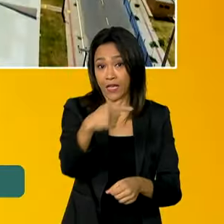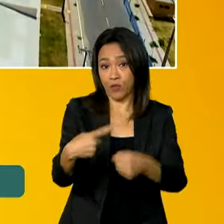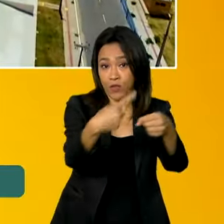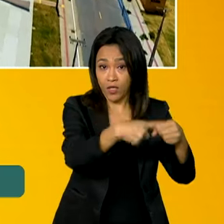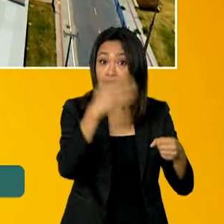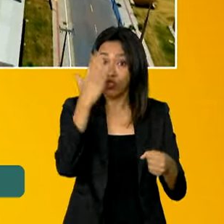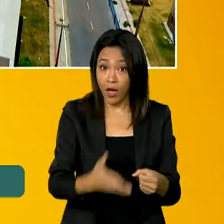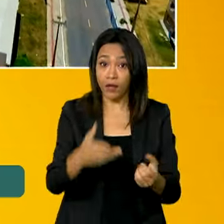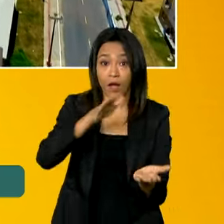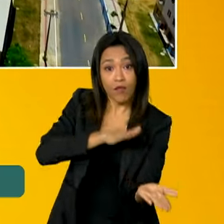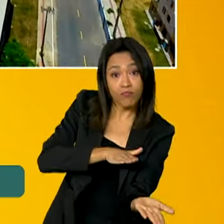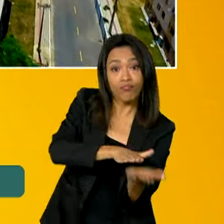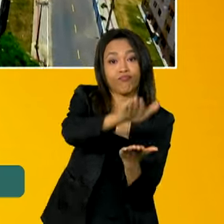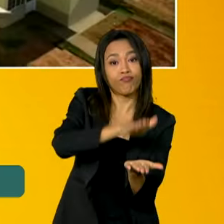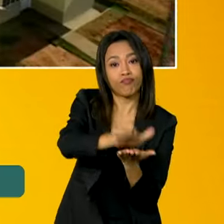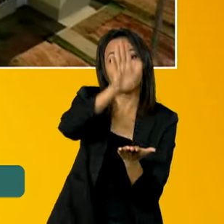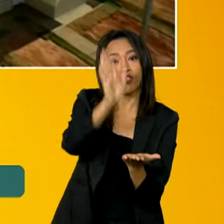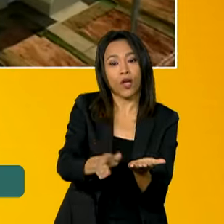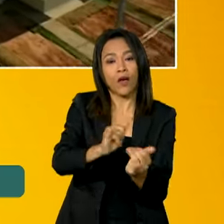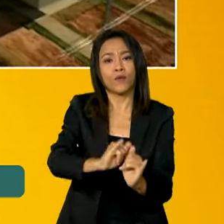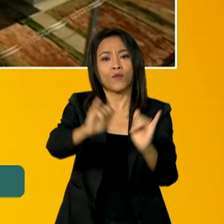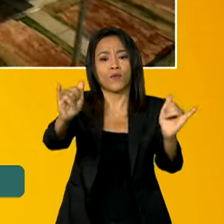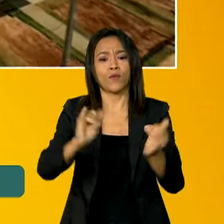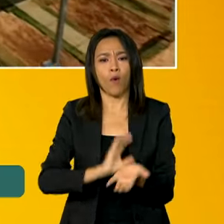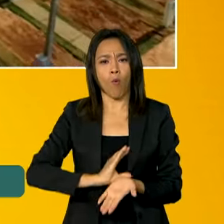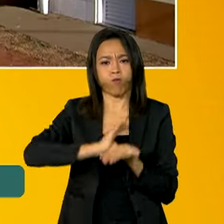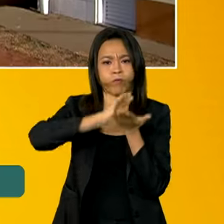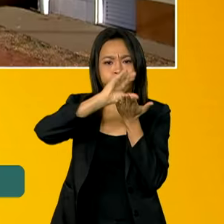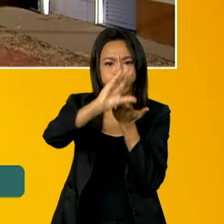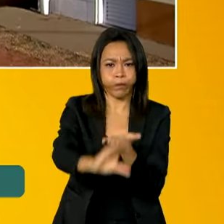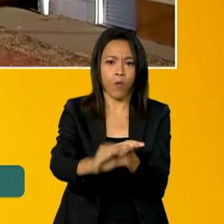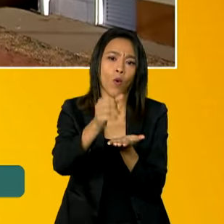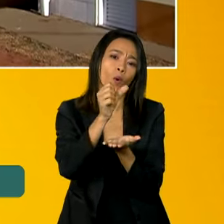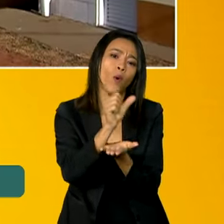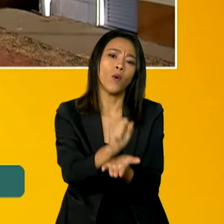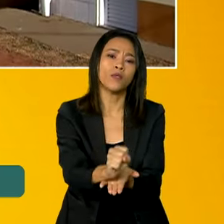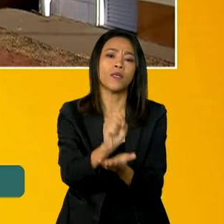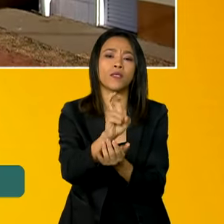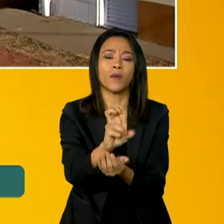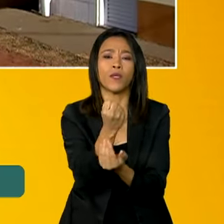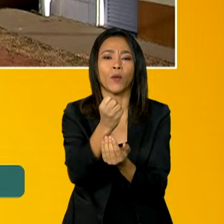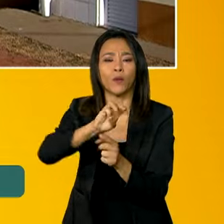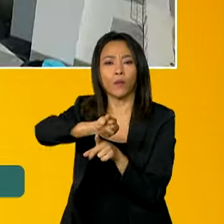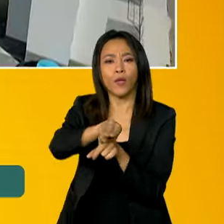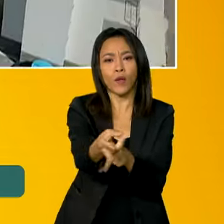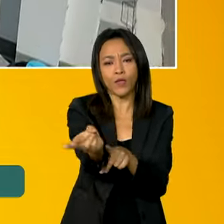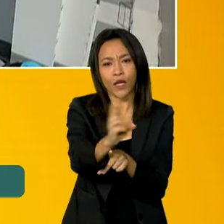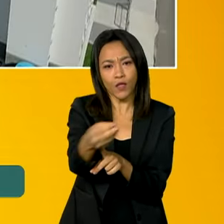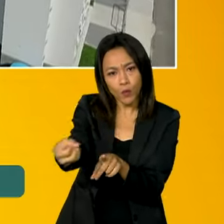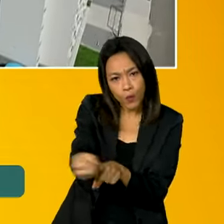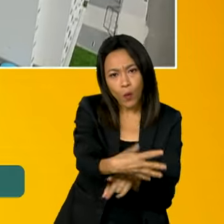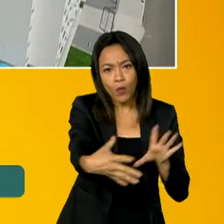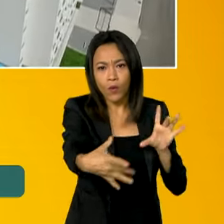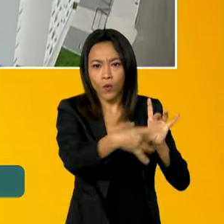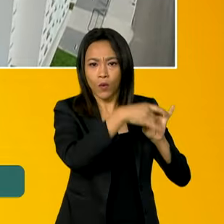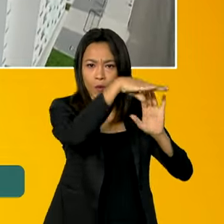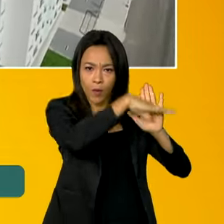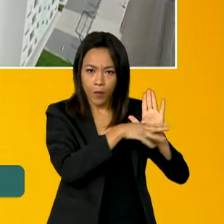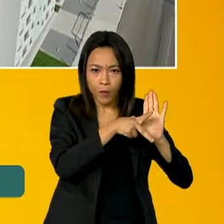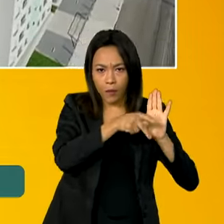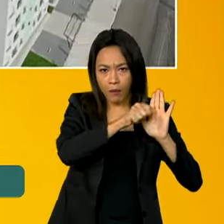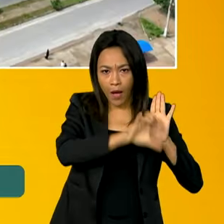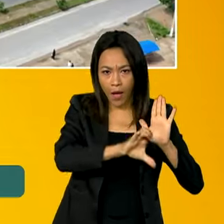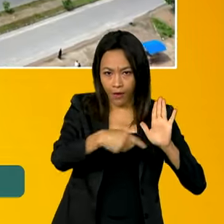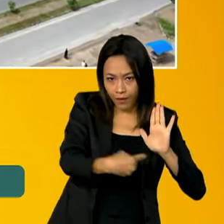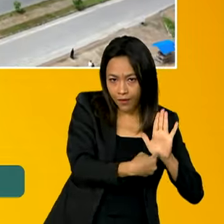Oficial da União. O investimento é de 858 milhões de reais do novo PAC, o Programa de